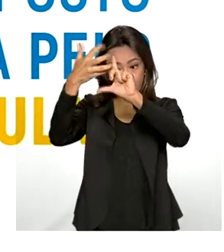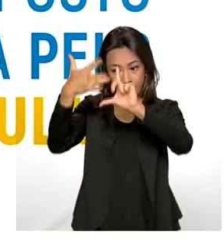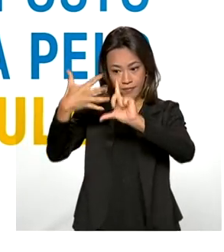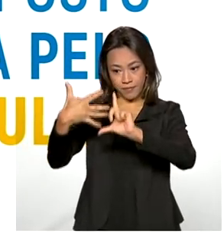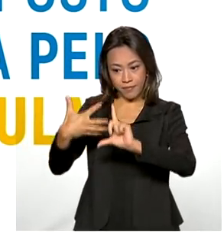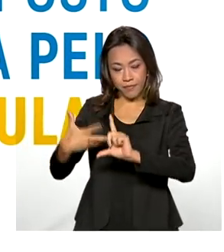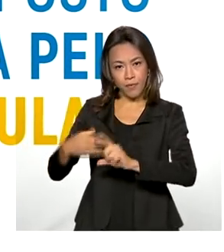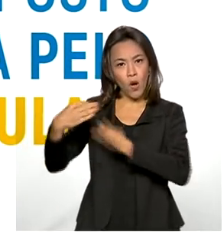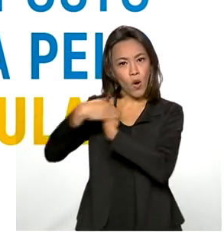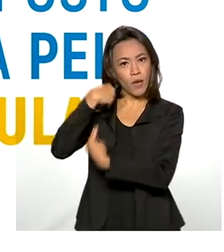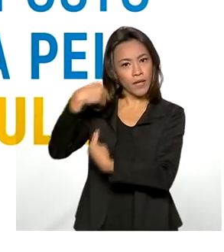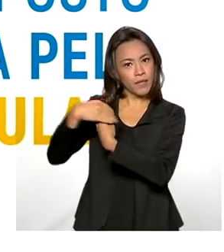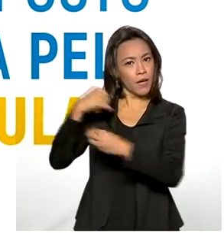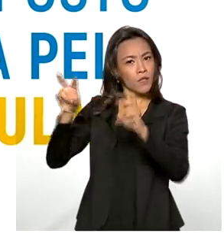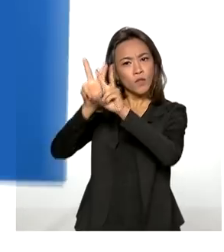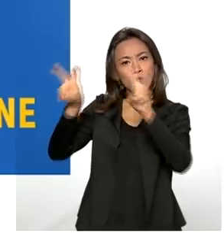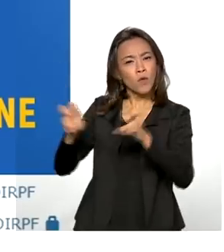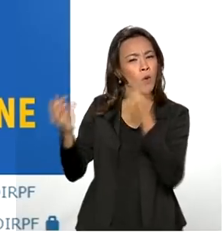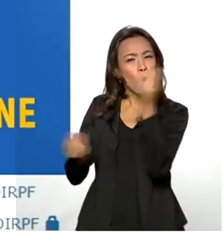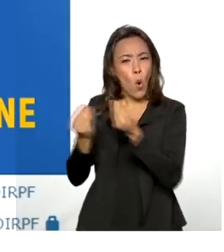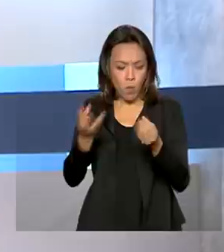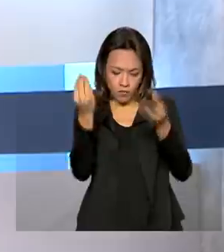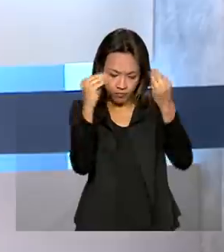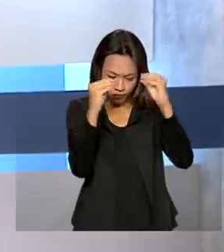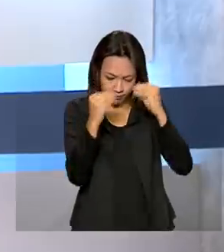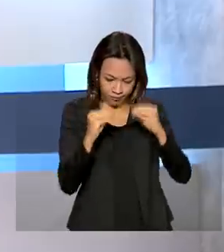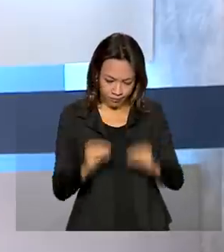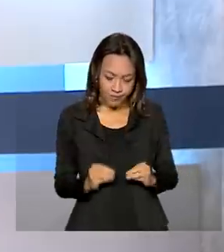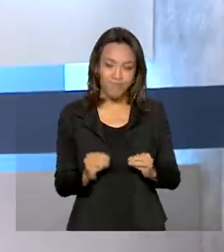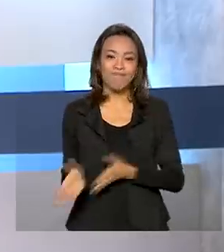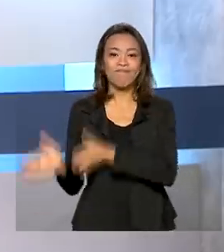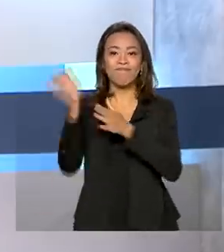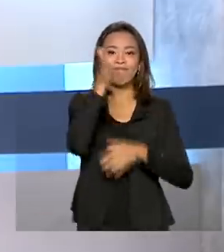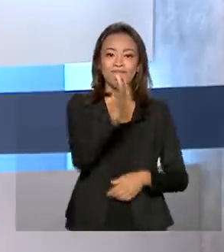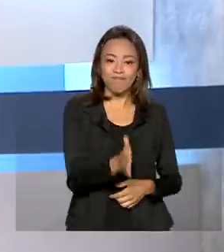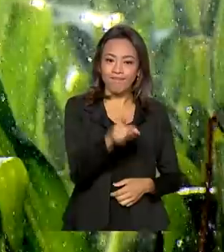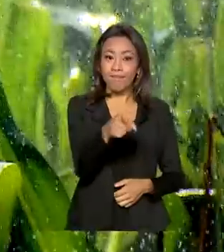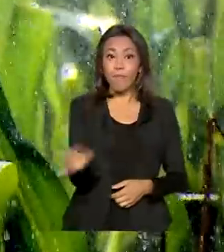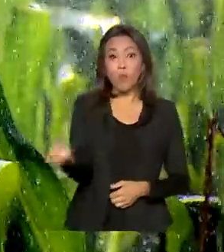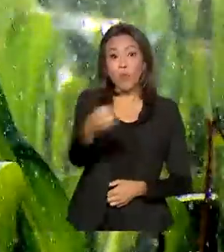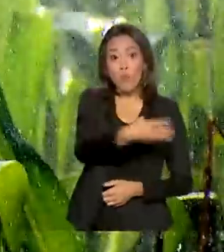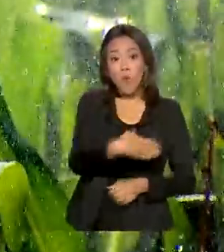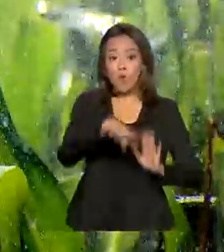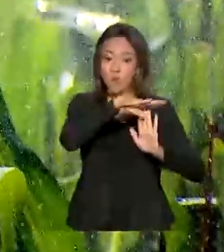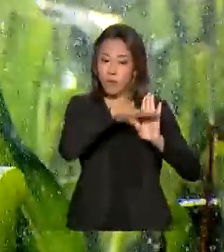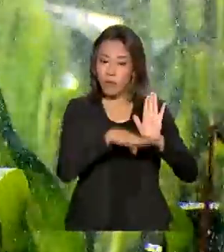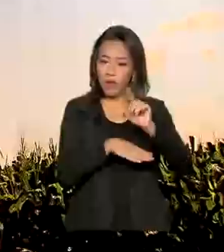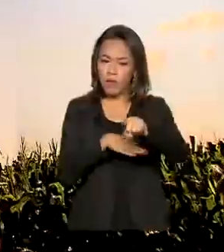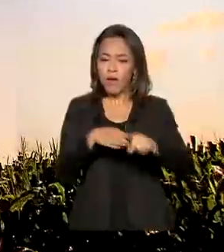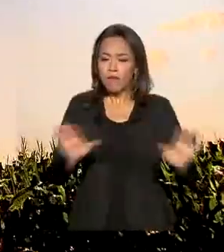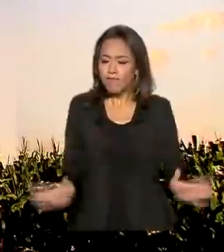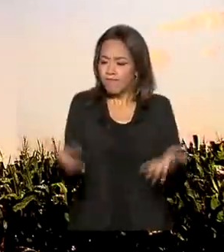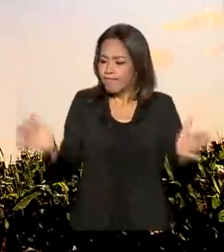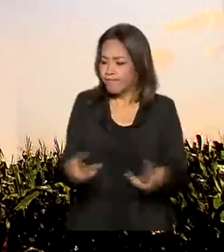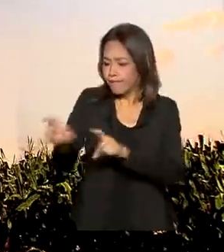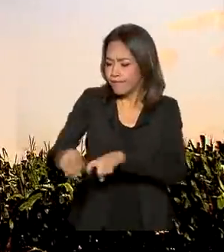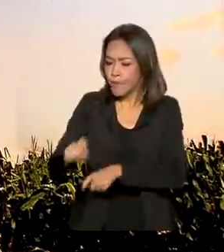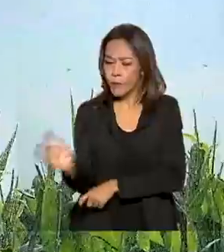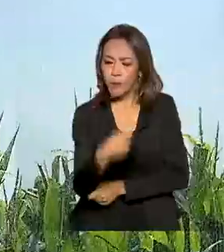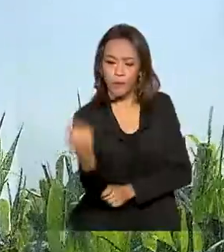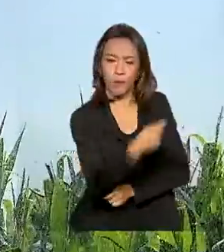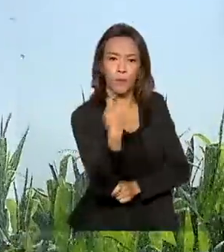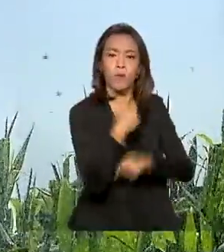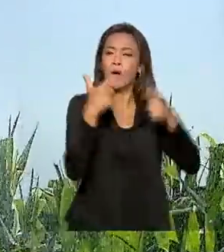contribuinte sobre como preencher o documento. E veja também, novo programa vai estimular a agricultura irrigada no